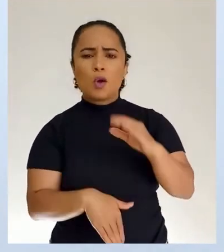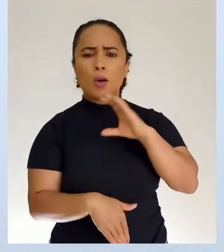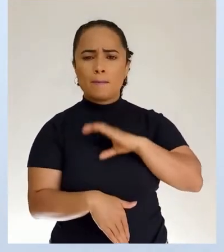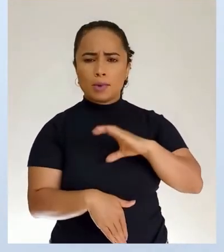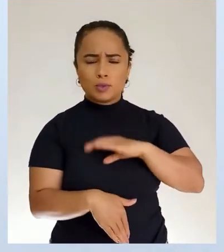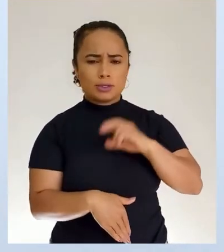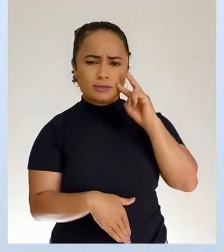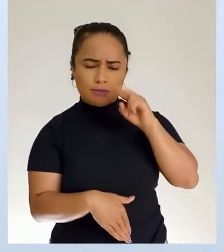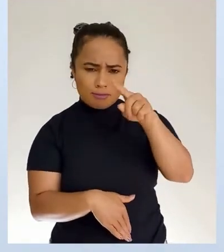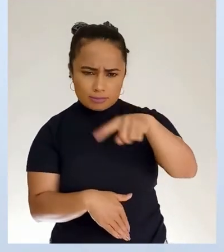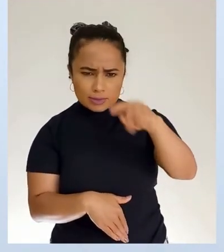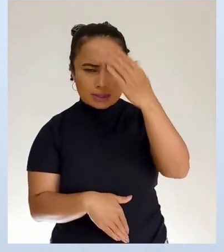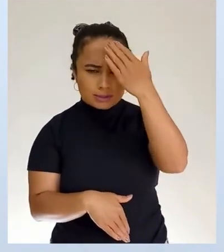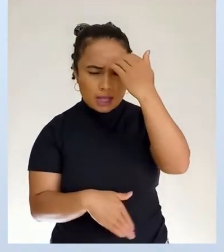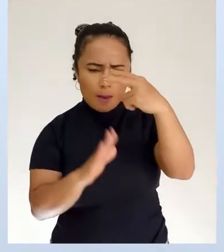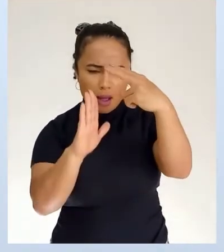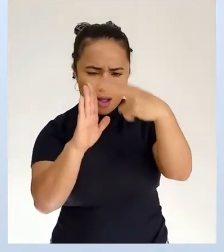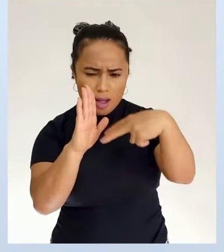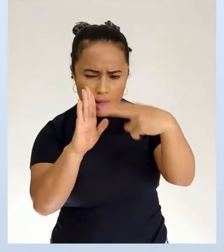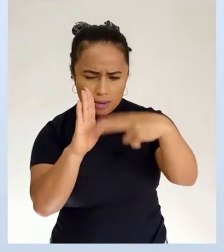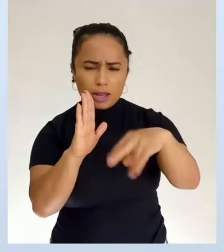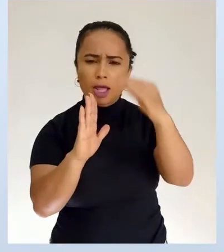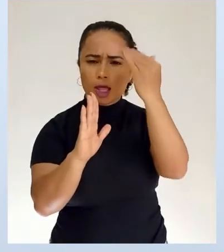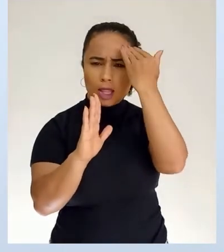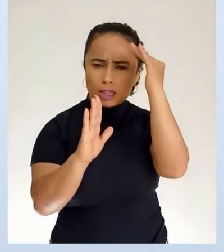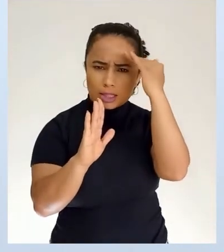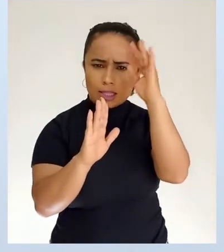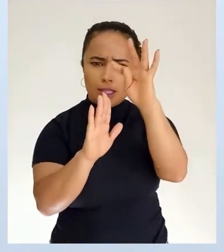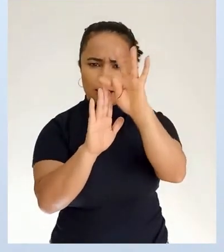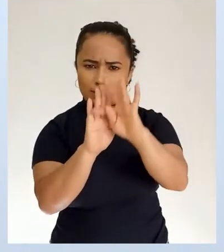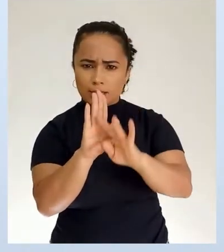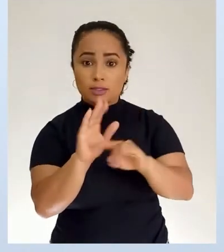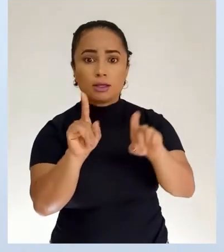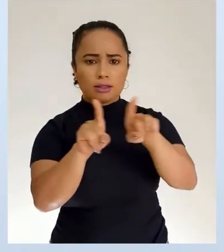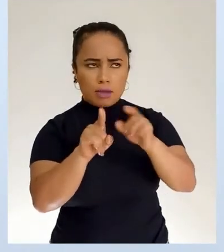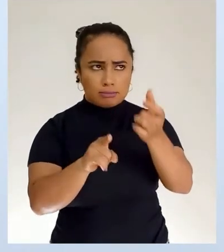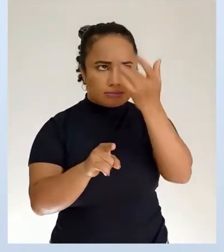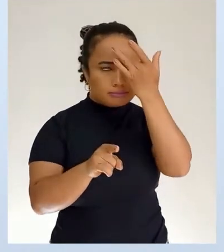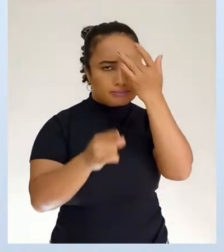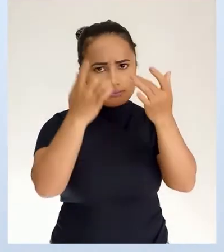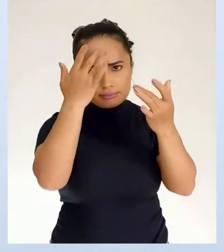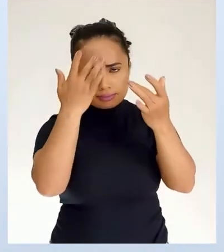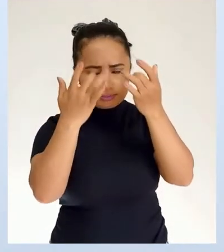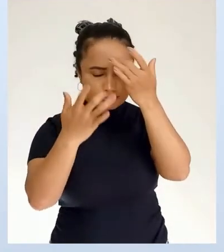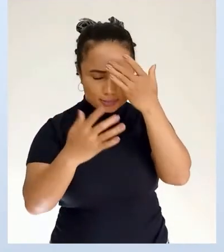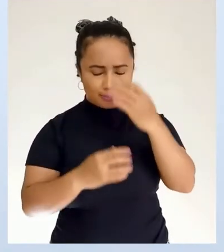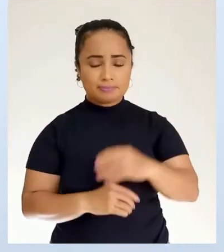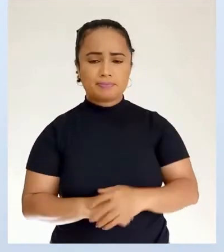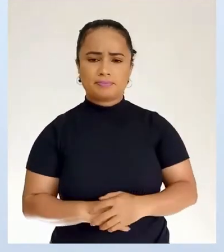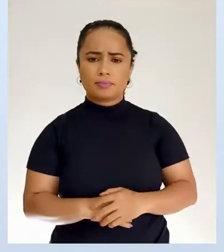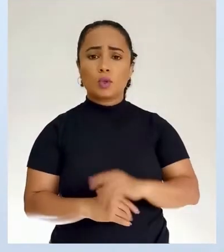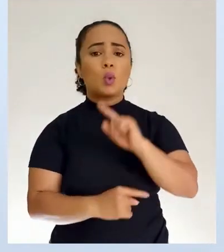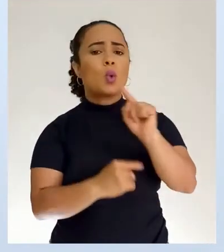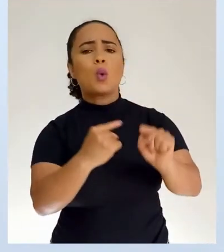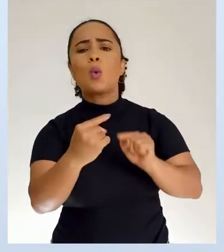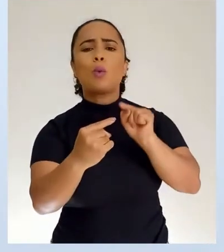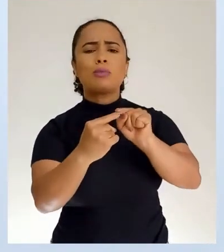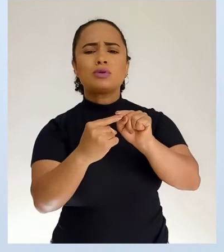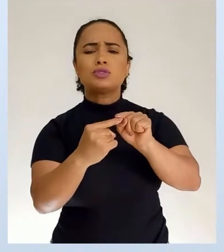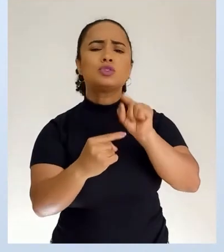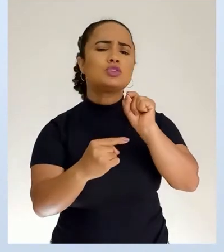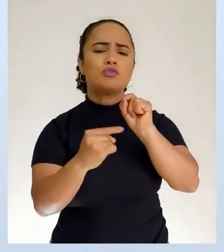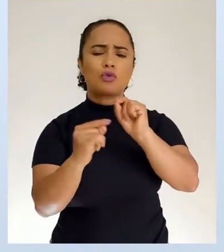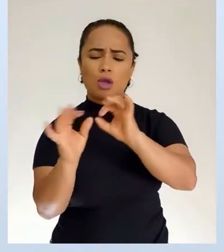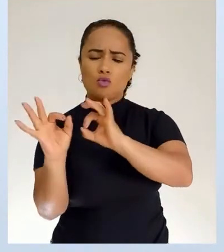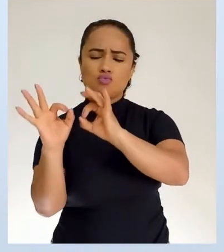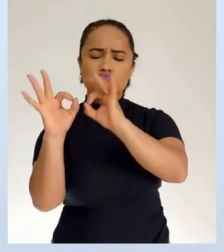leitura, interpretação de textos e fixação de mensagem. Nossa intenção aqui é ajudar você